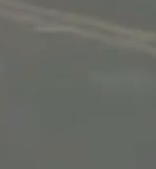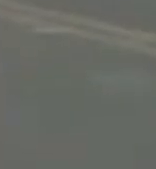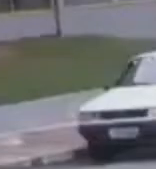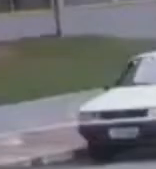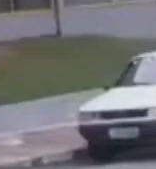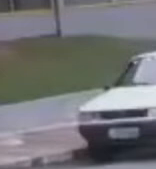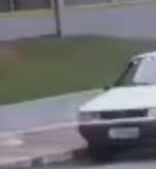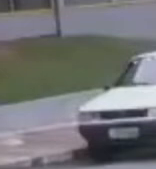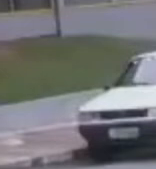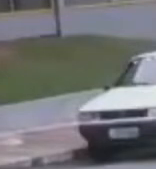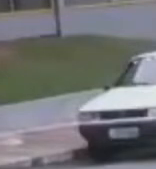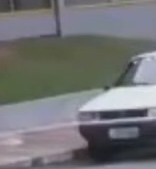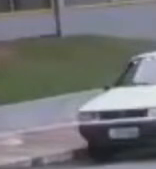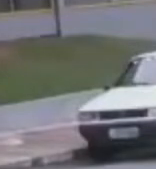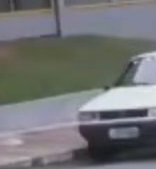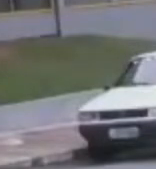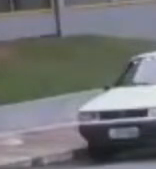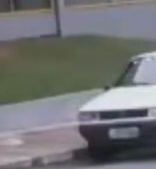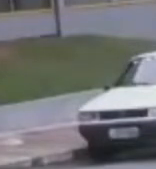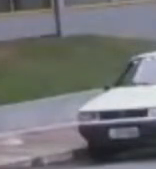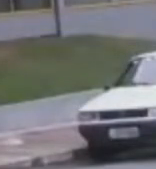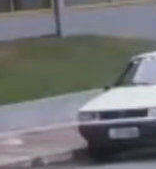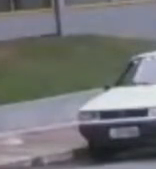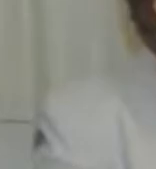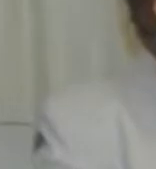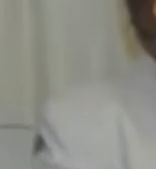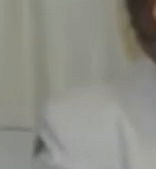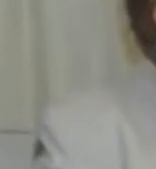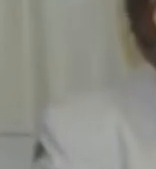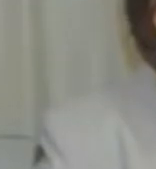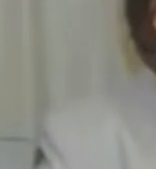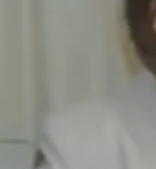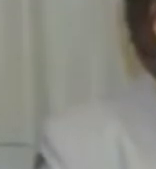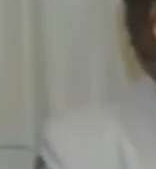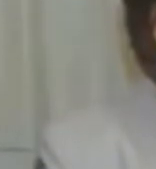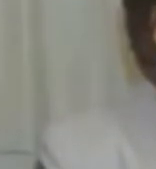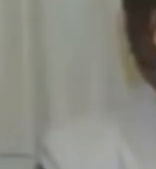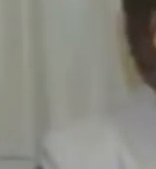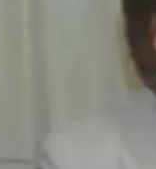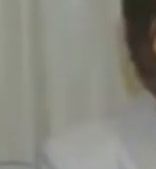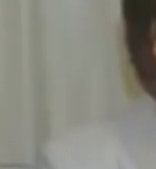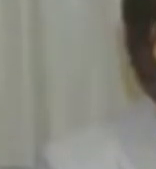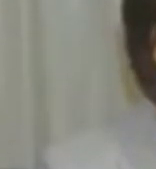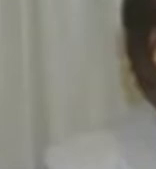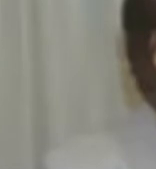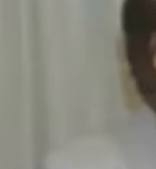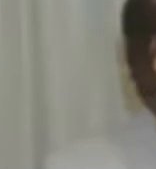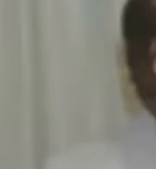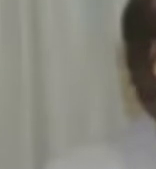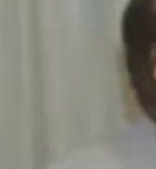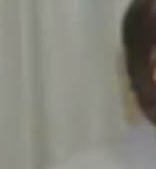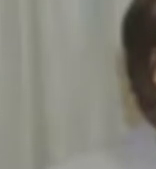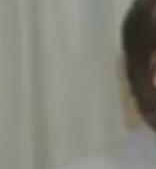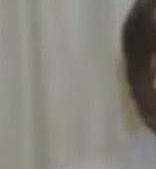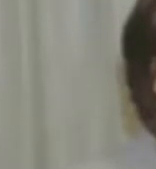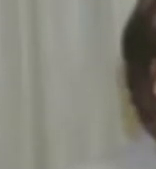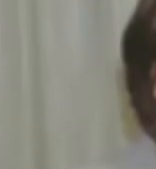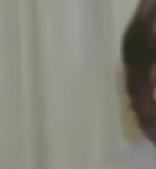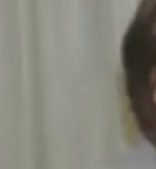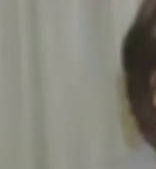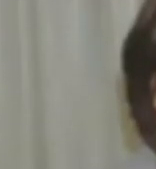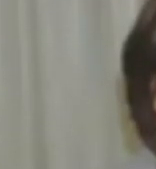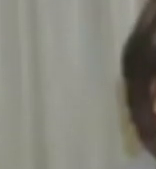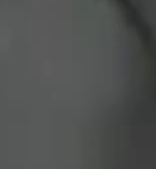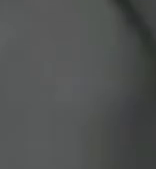Isabel e a construção do complexo esportivo. Em 2012, foi vice-presidente da Federação Catarinense